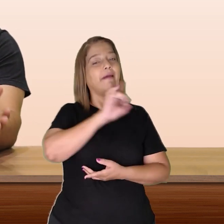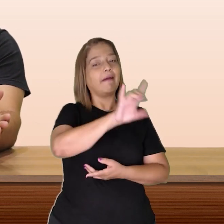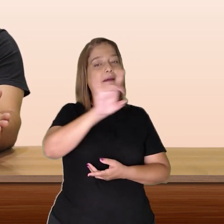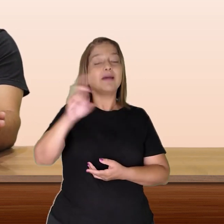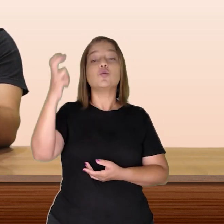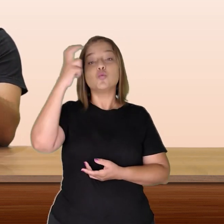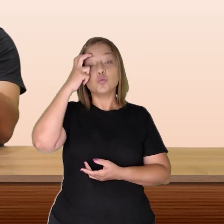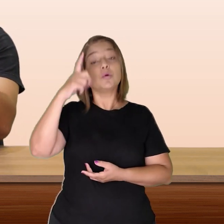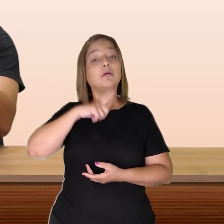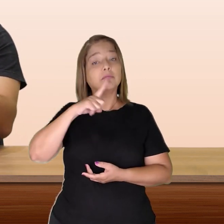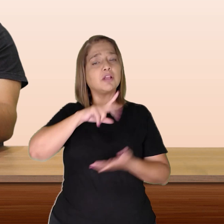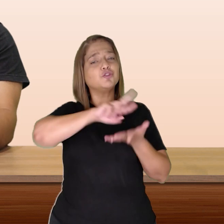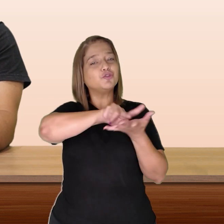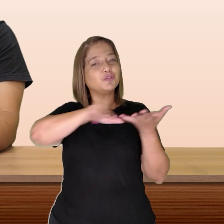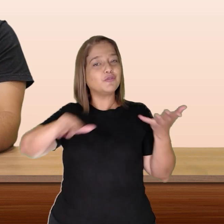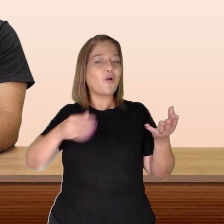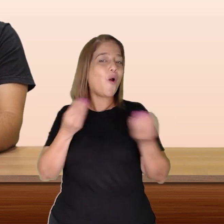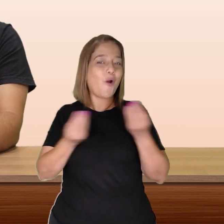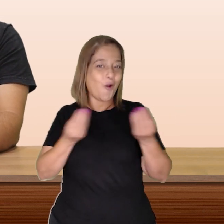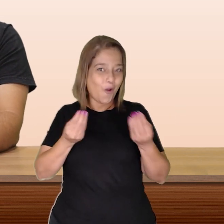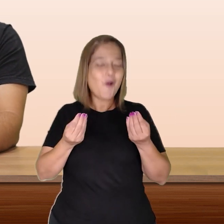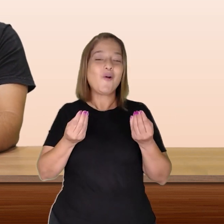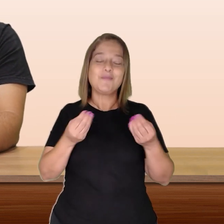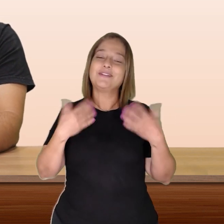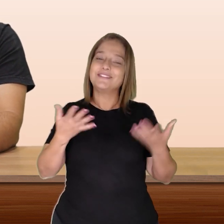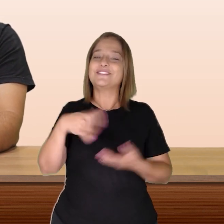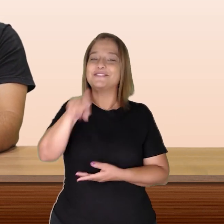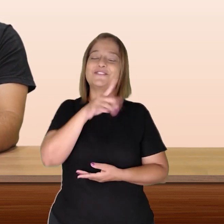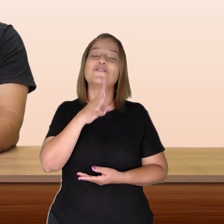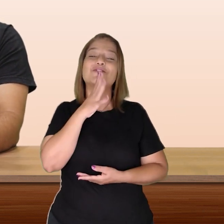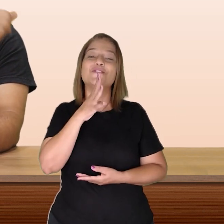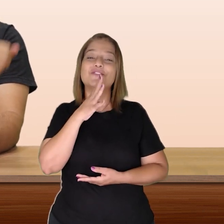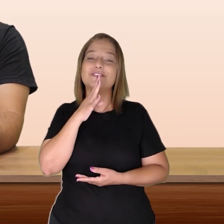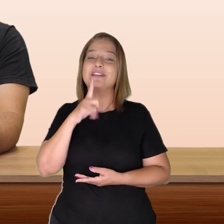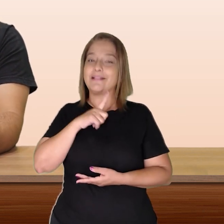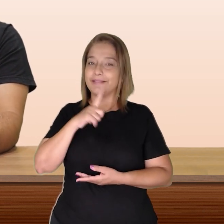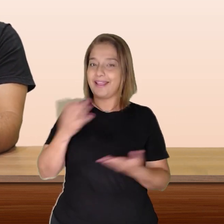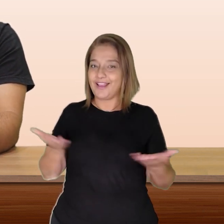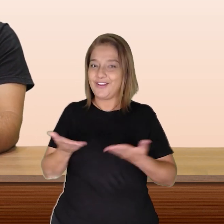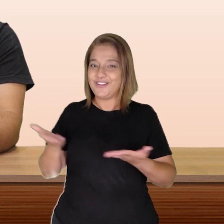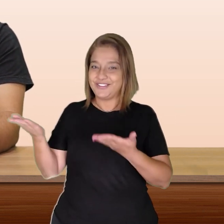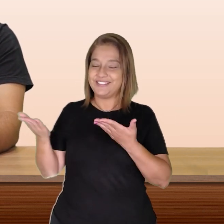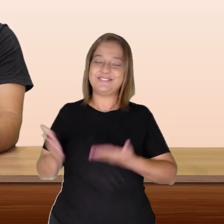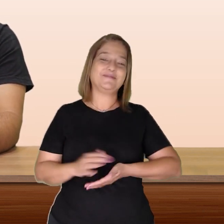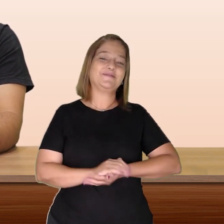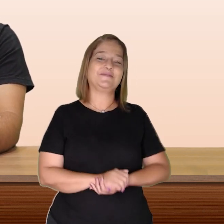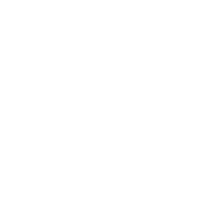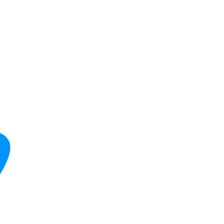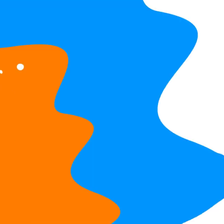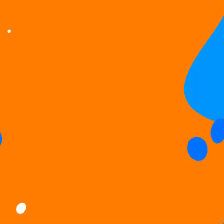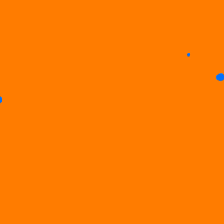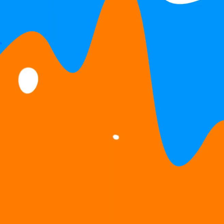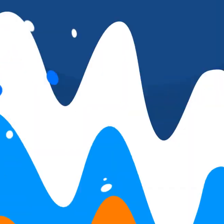é, cada cultura tem formas específicas para fazer isso, né? Então, vamos conhecer algumas agora.